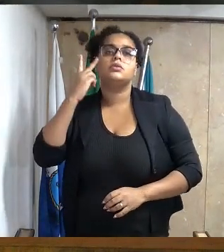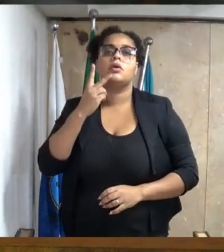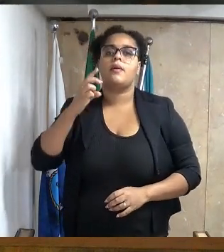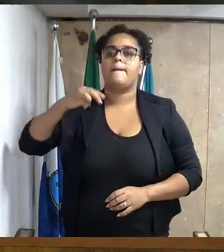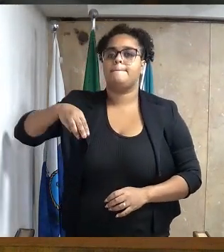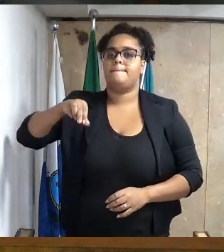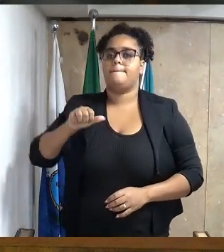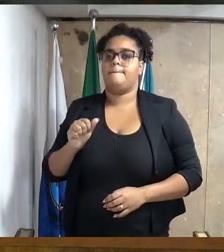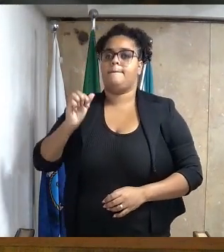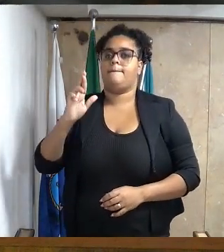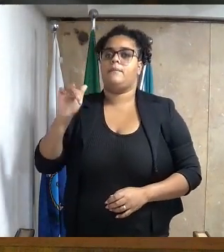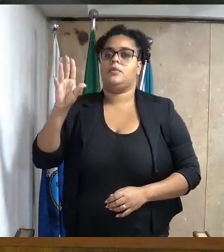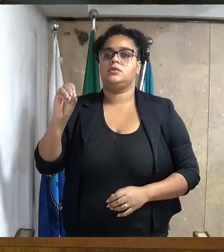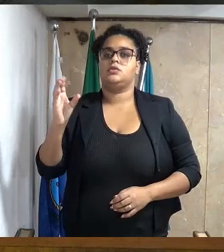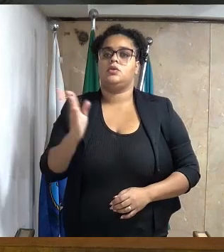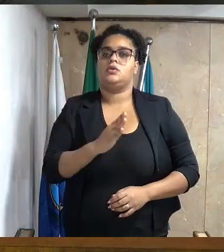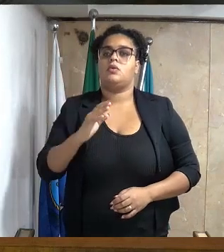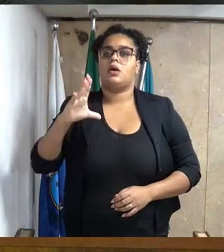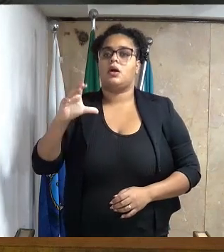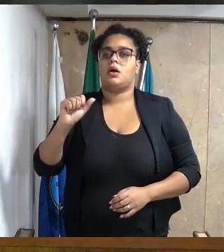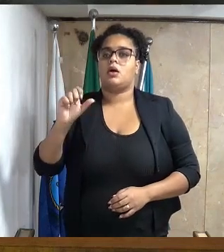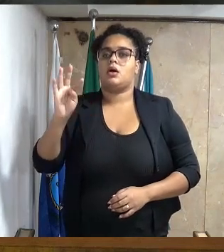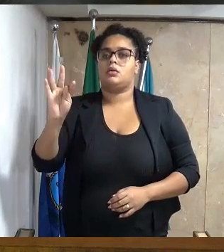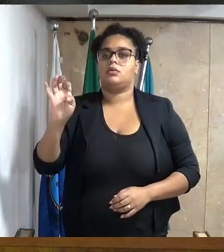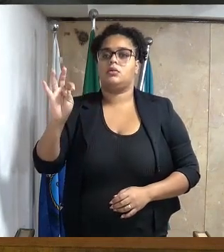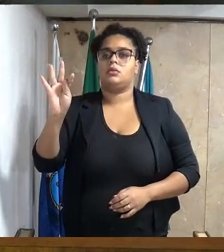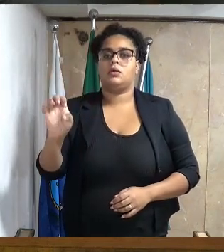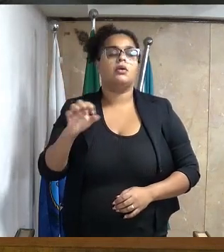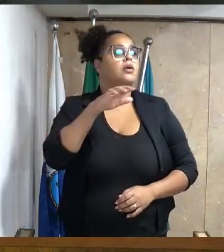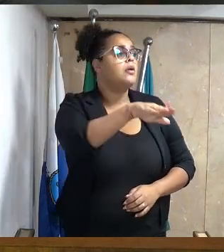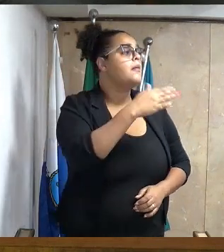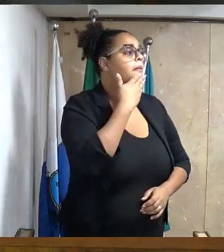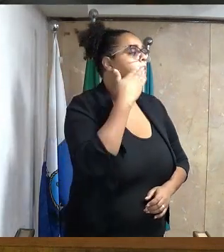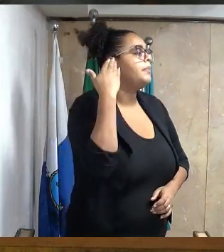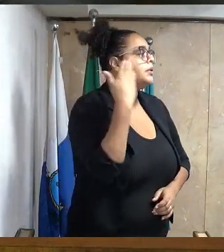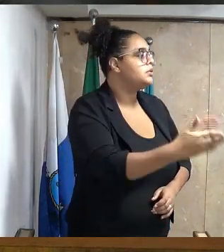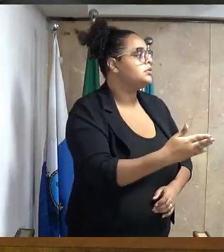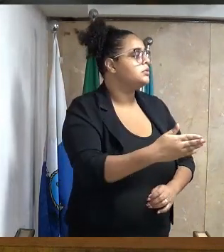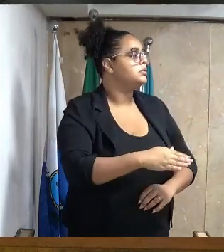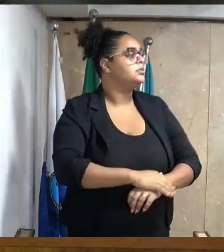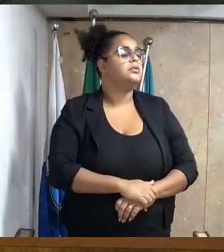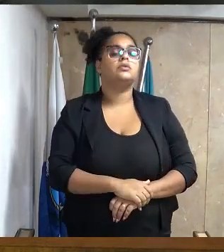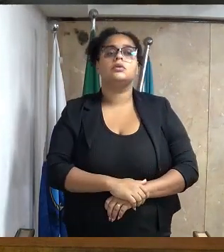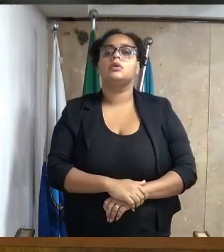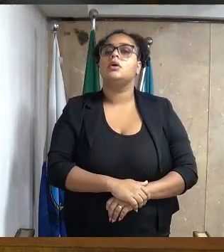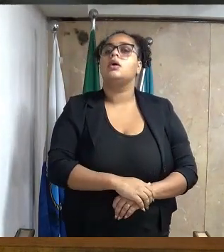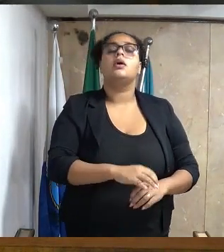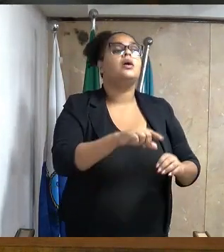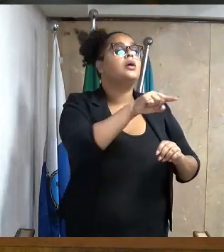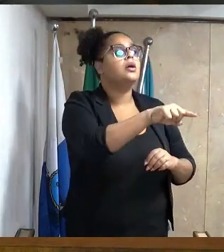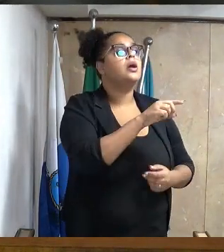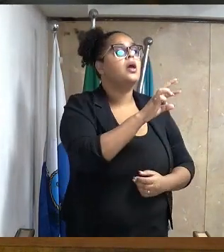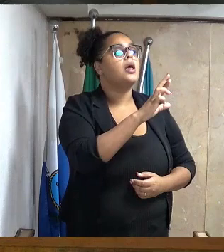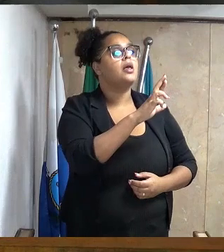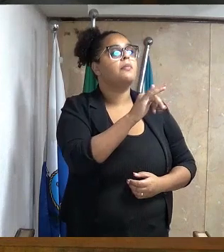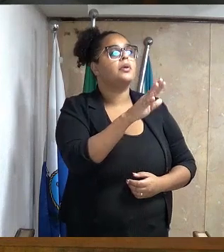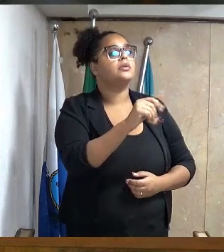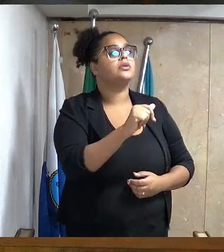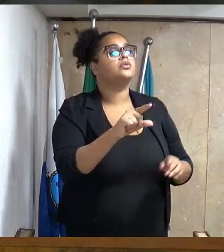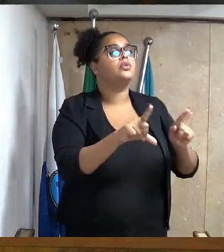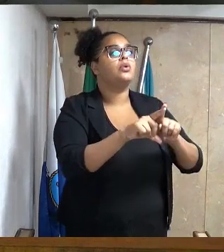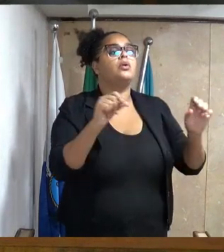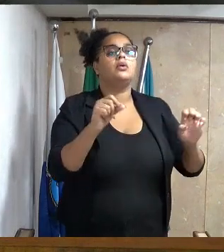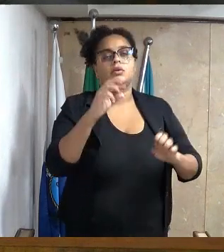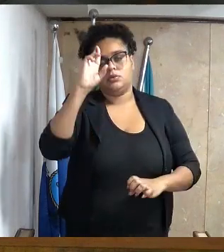Marcelo Cardoso Rodrigues, o Catite, concedendo a medalha ao mérito empreendedor Getúlio Gonçalves ao